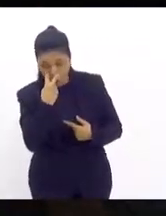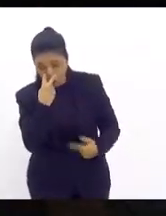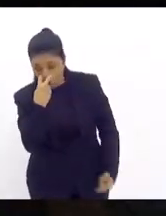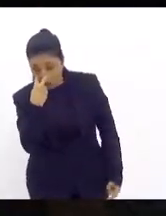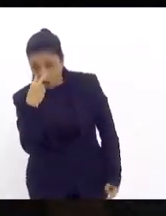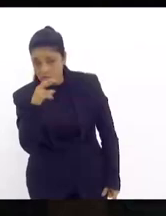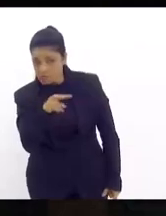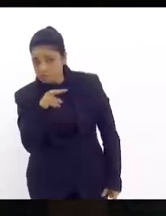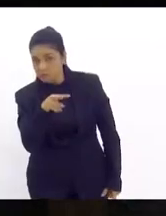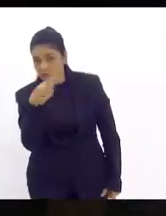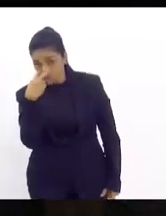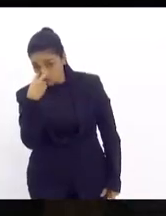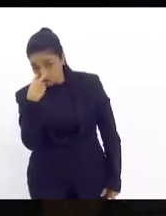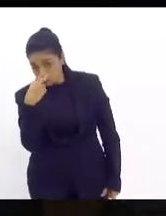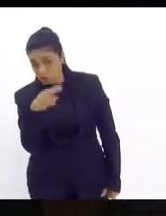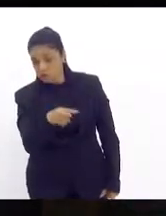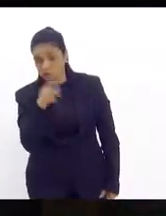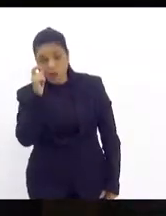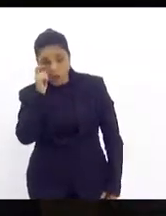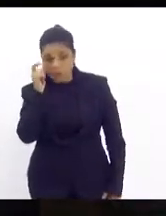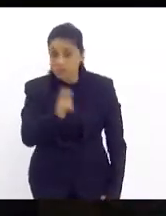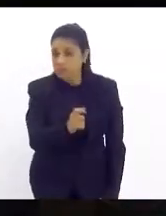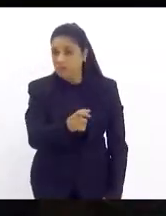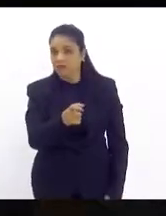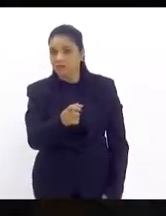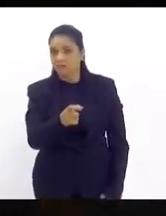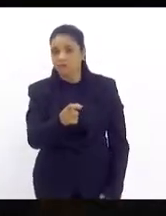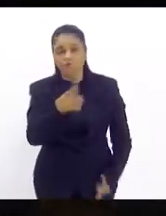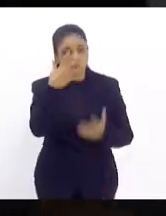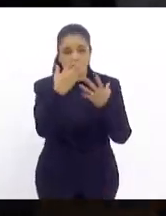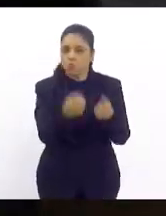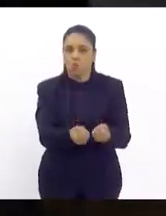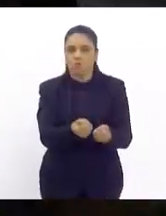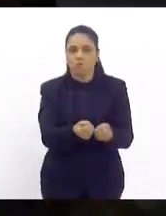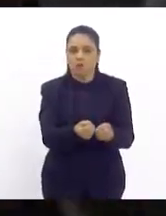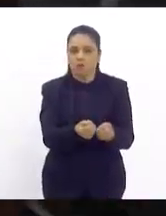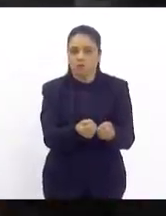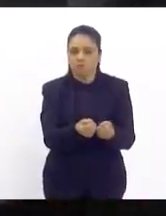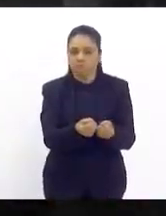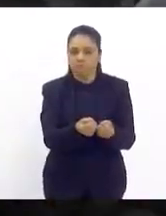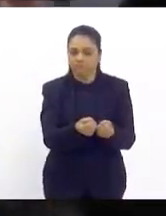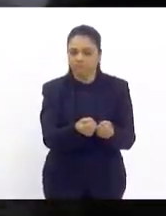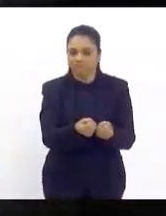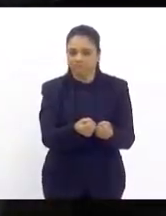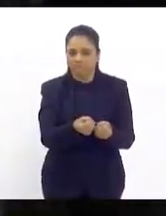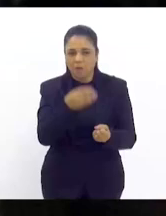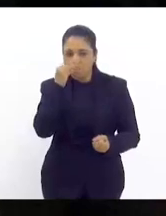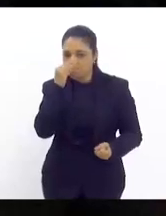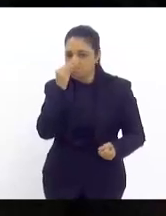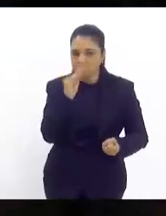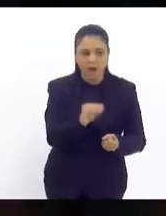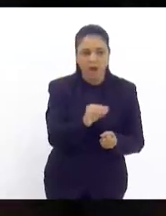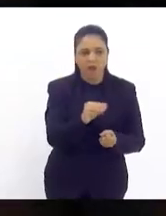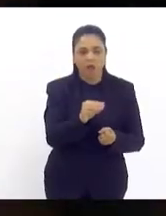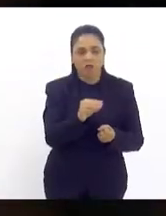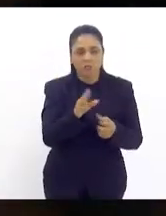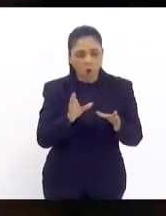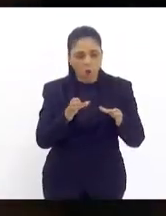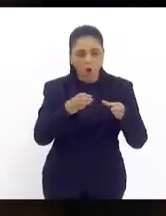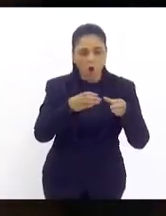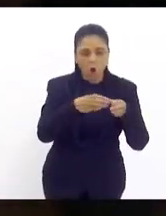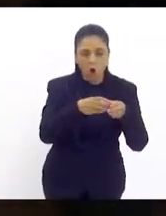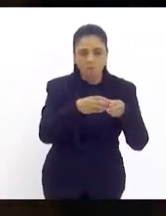de olhos abertos e atentos, porque não admitiremos tratoragem em cima de uma comissão